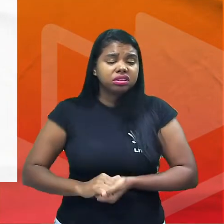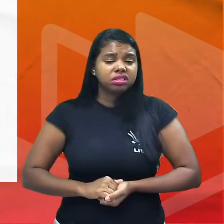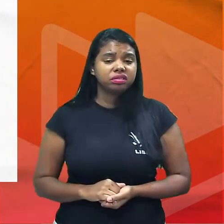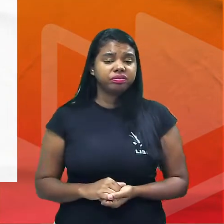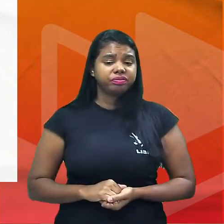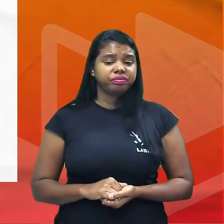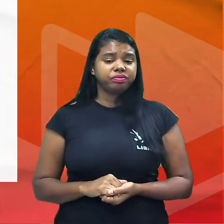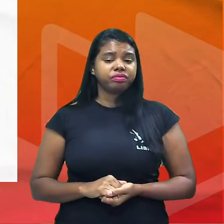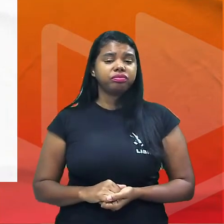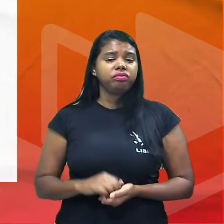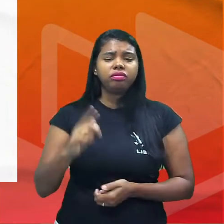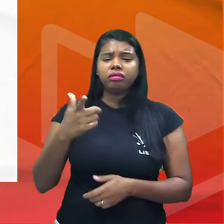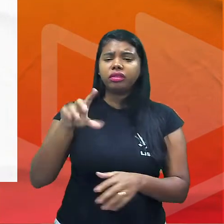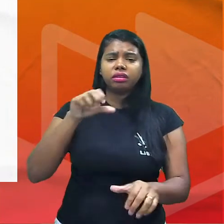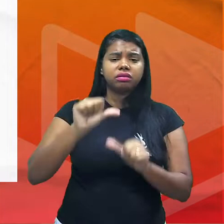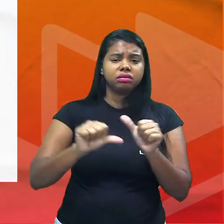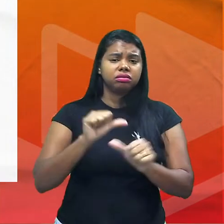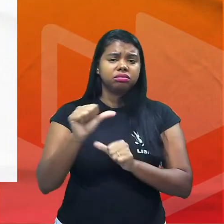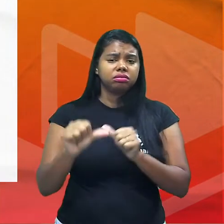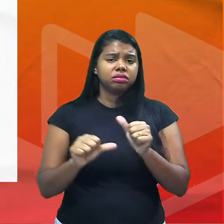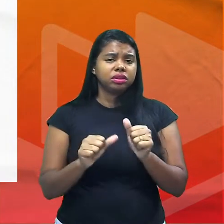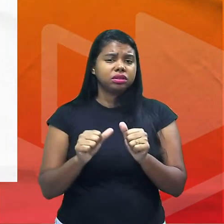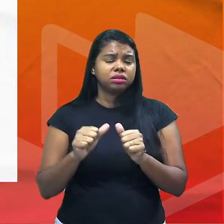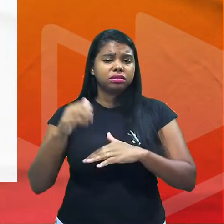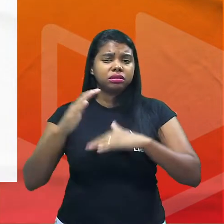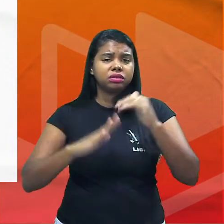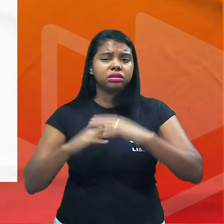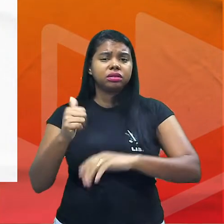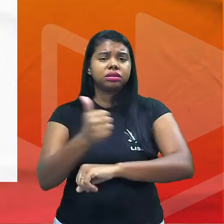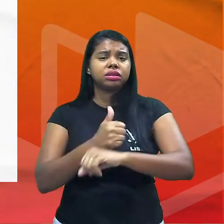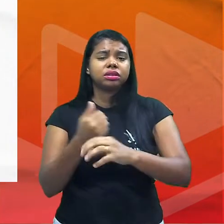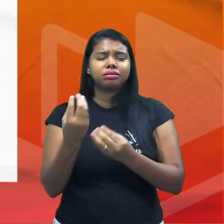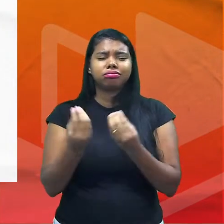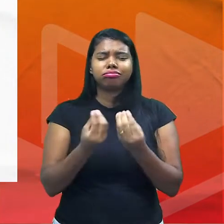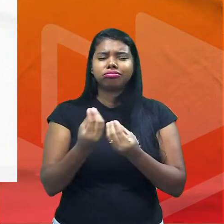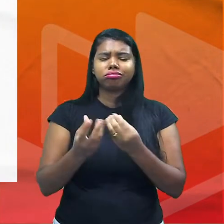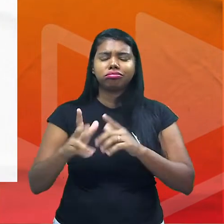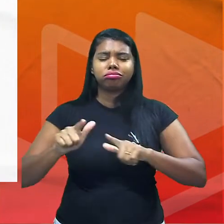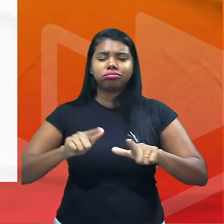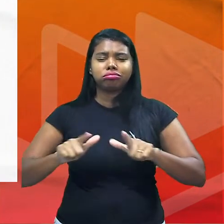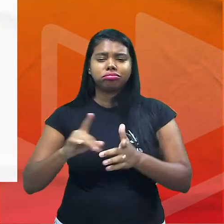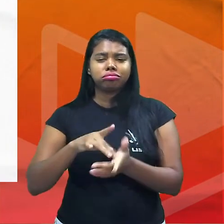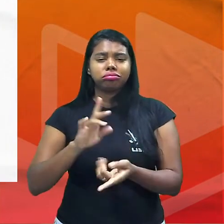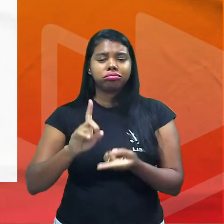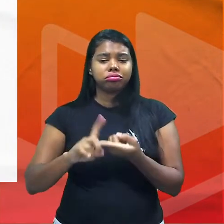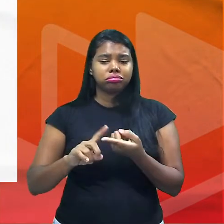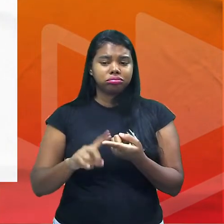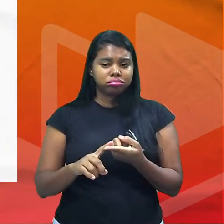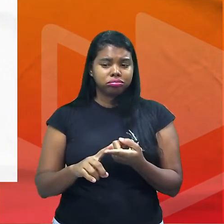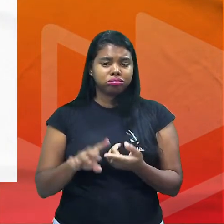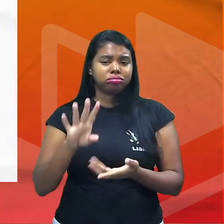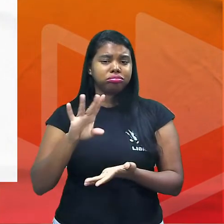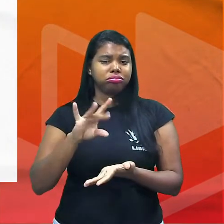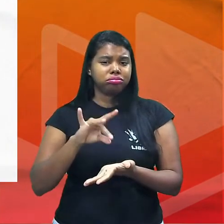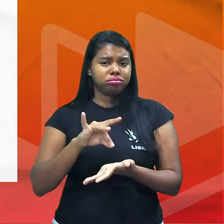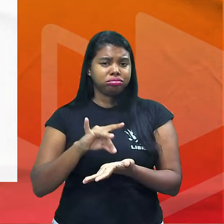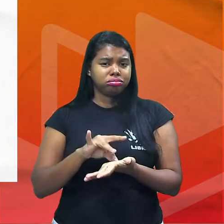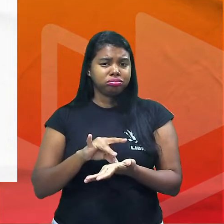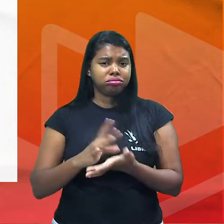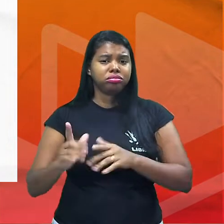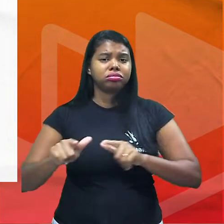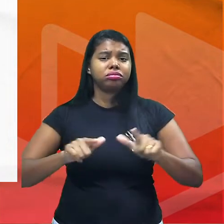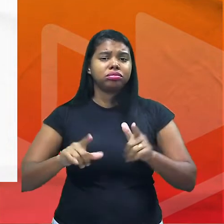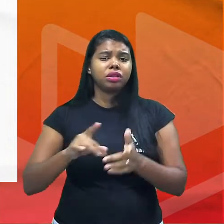não mudarão apenas as profissões mas a maneira de se trabalhar criando-se nicho e sub nicho de emprego